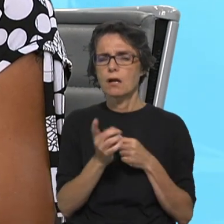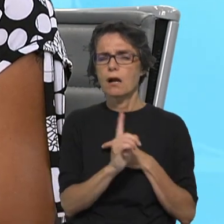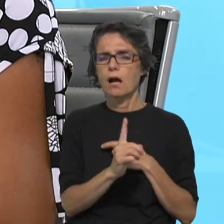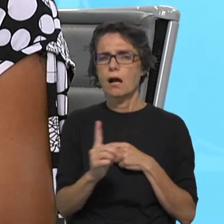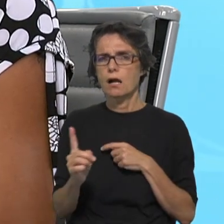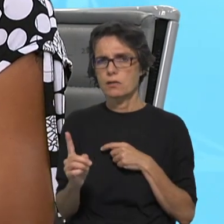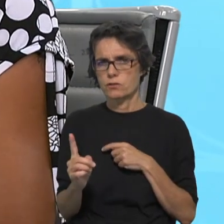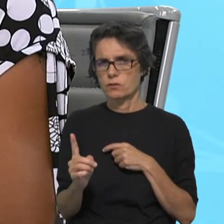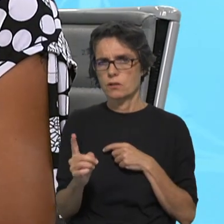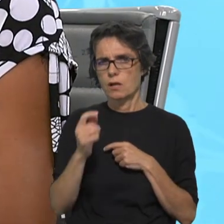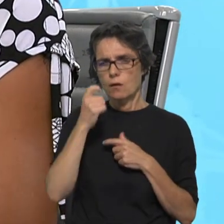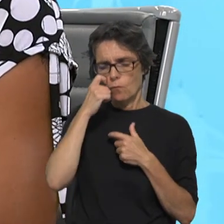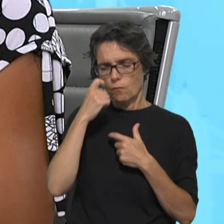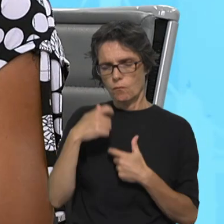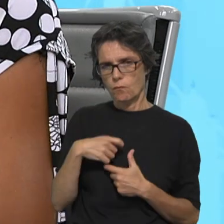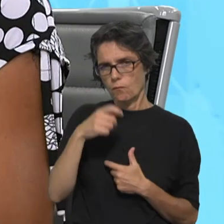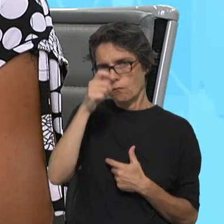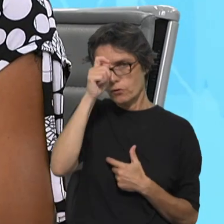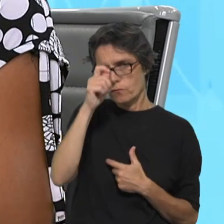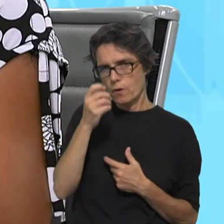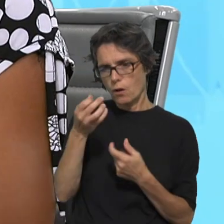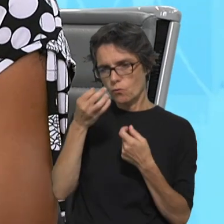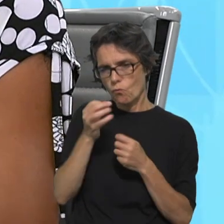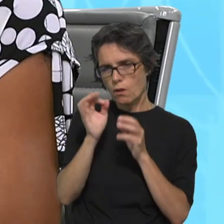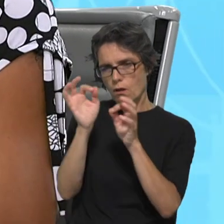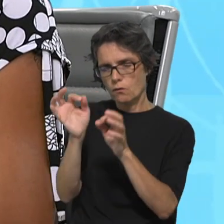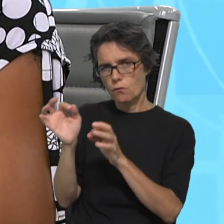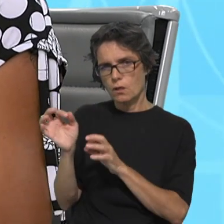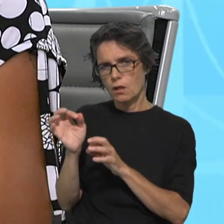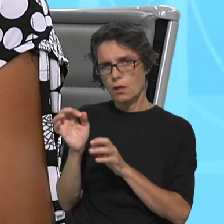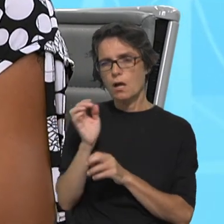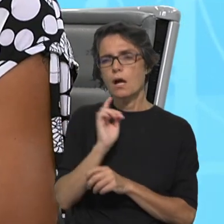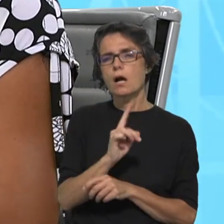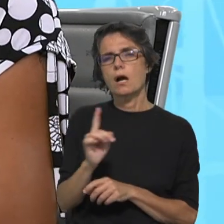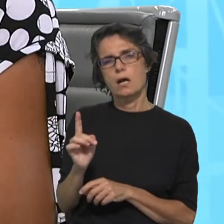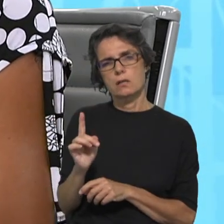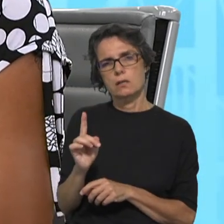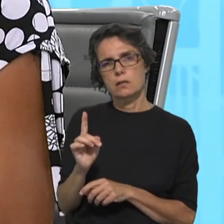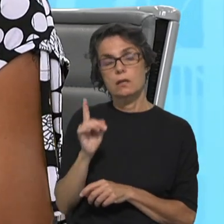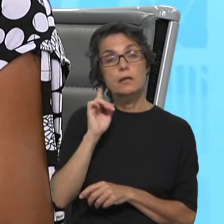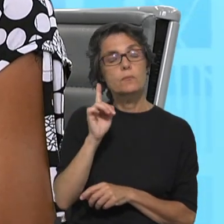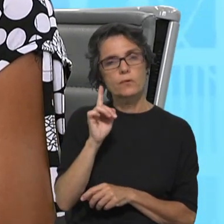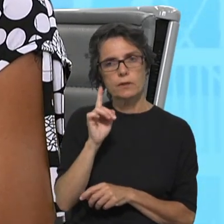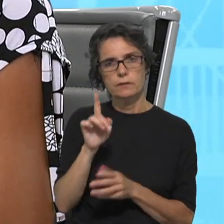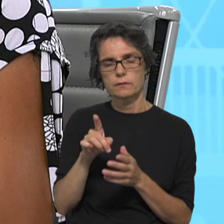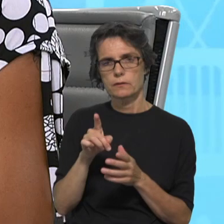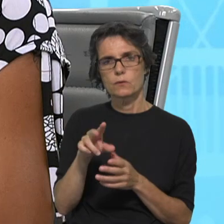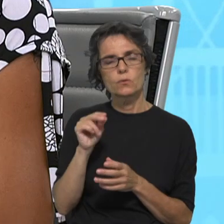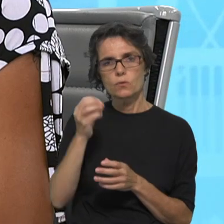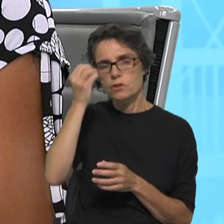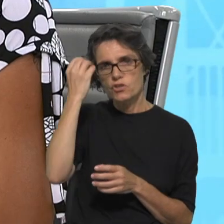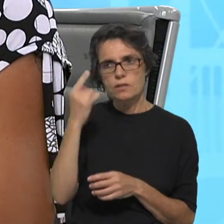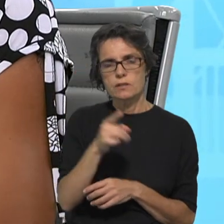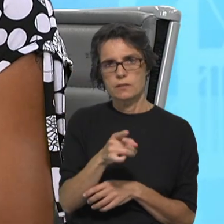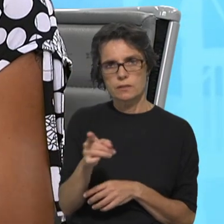dos valores humanos, do cuidado e da atenção ao outro, é importante que não se perca e há uma palavra que nós podemos